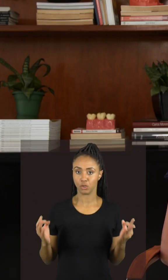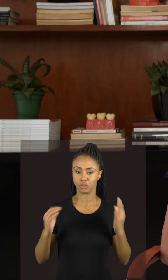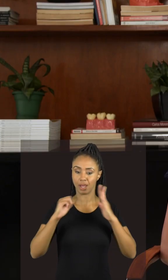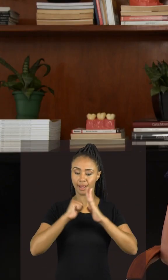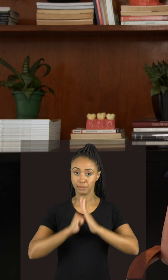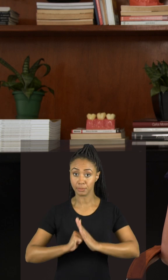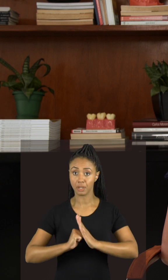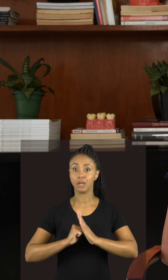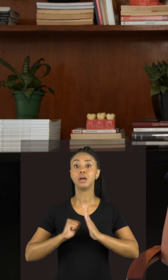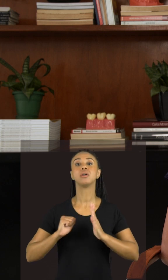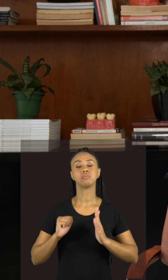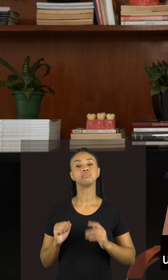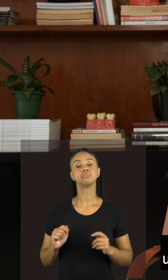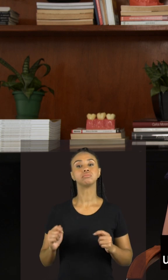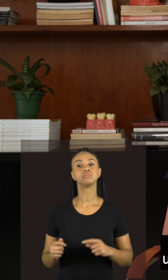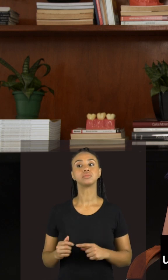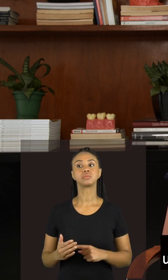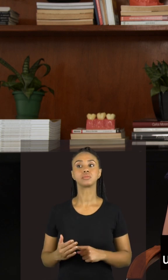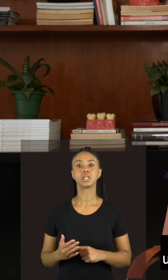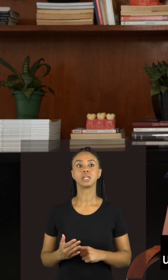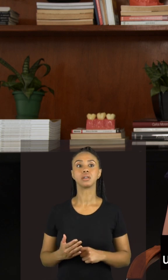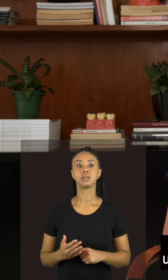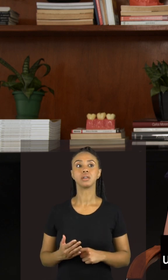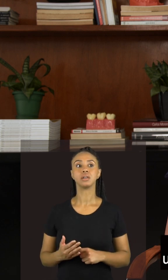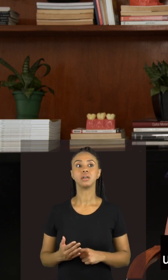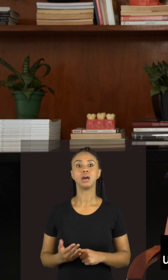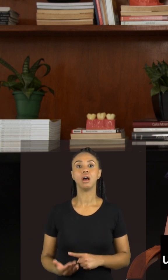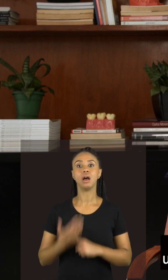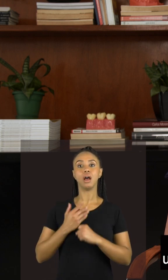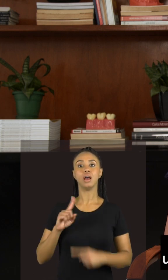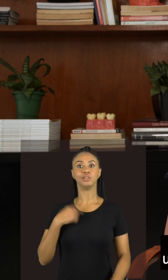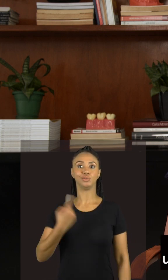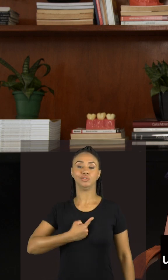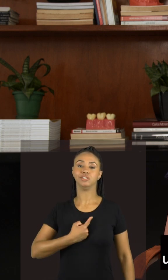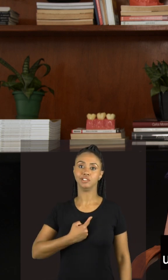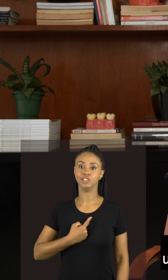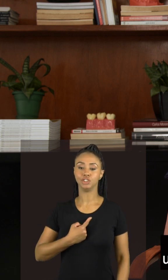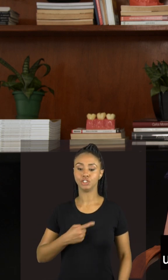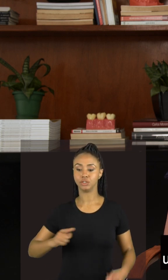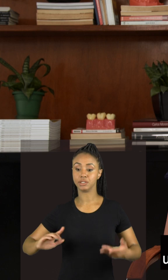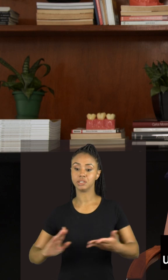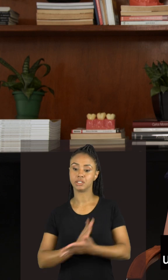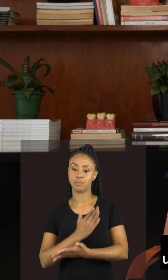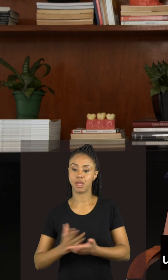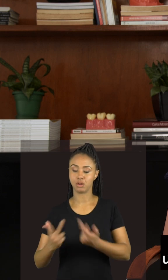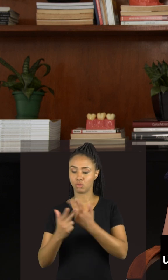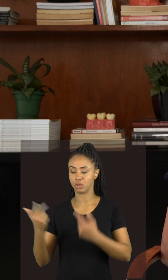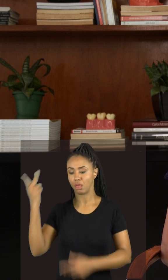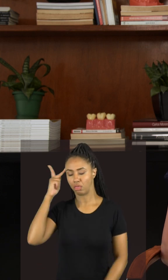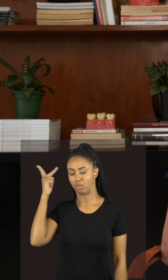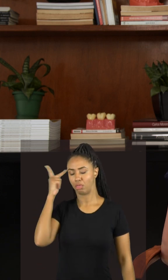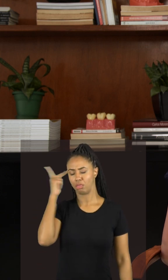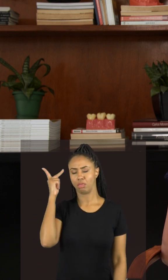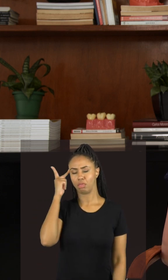a fazer com que possamos separar um pouco essas preocupações